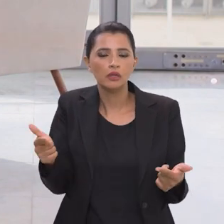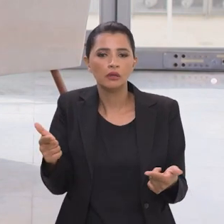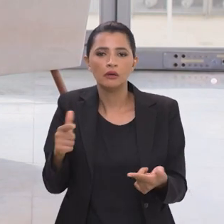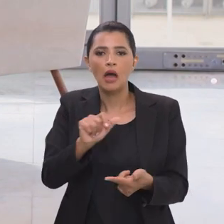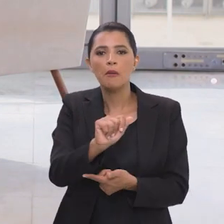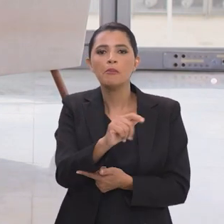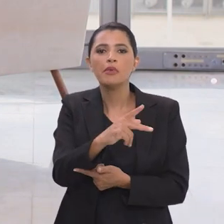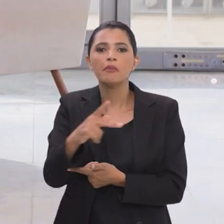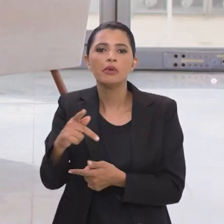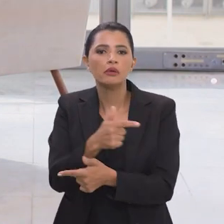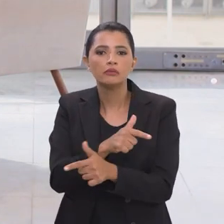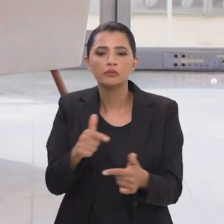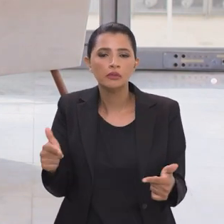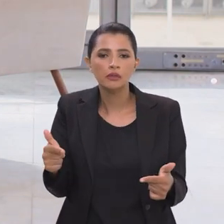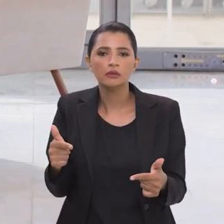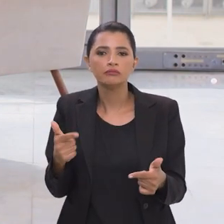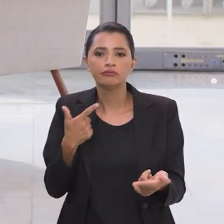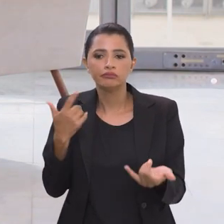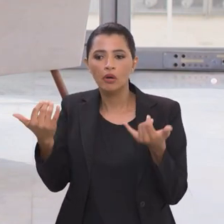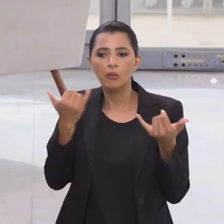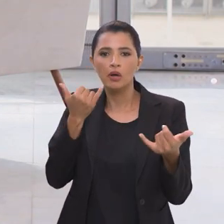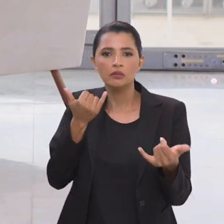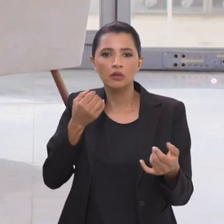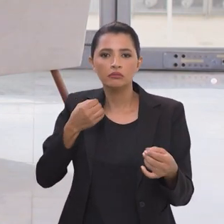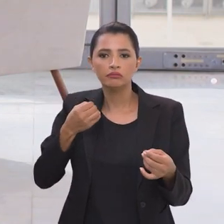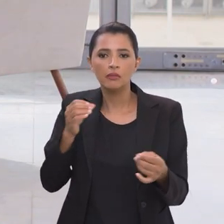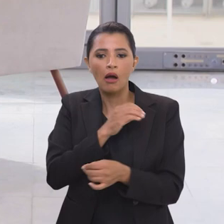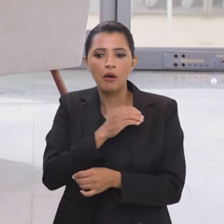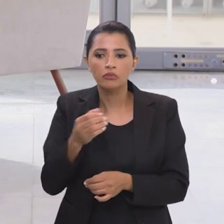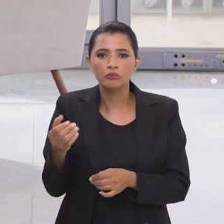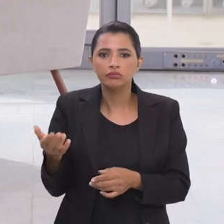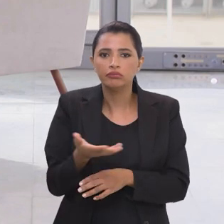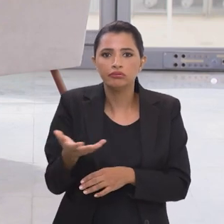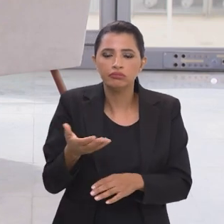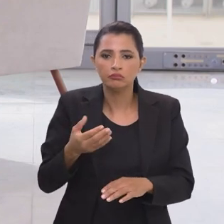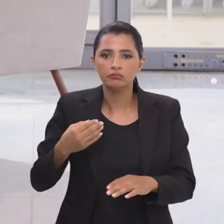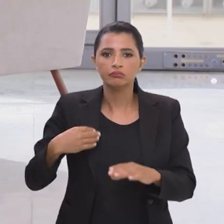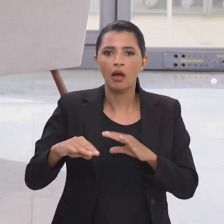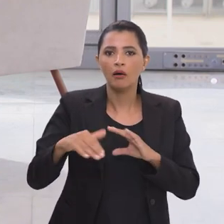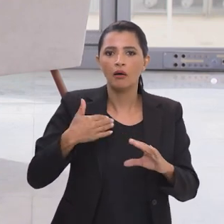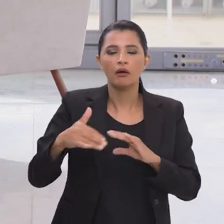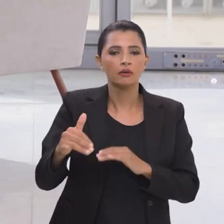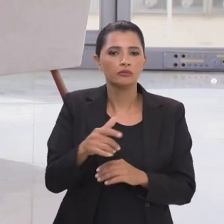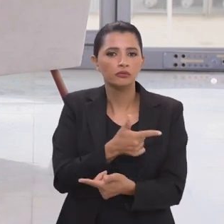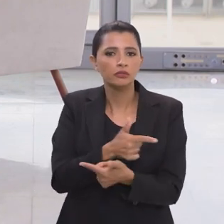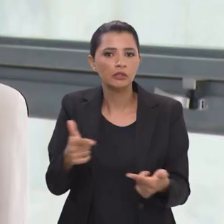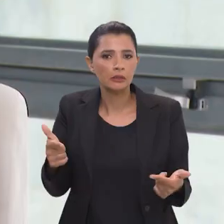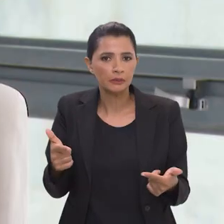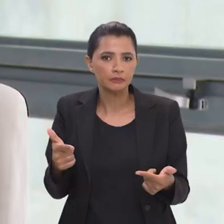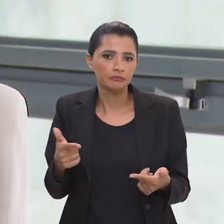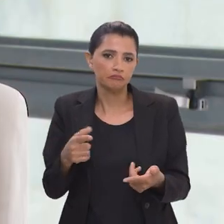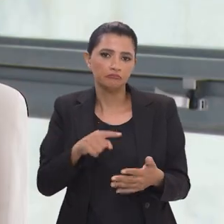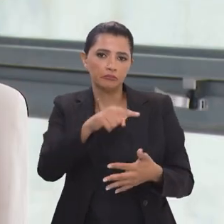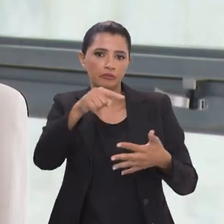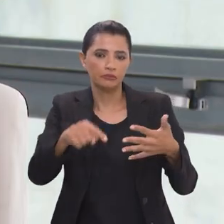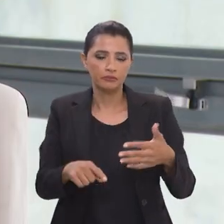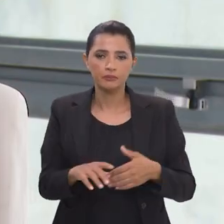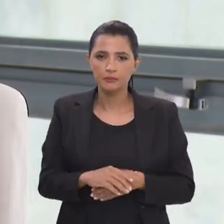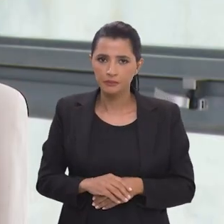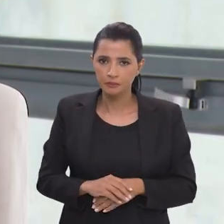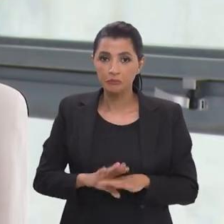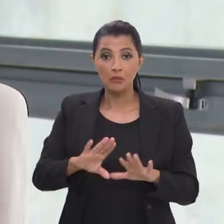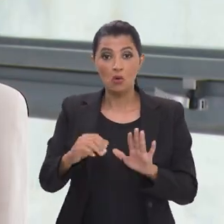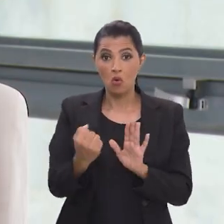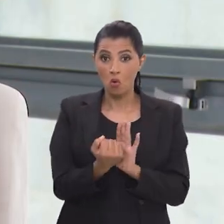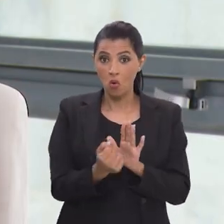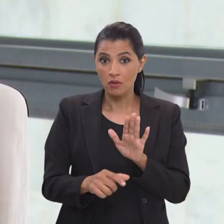informação não circulava com a velocidade que ela circula hoje e assim por diante